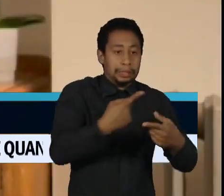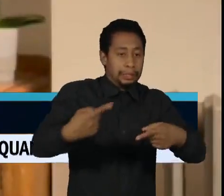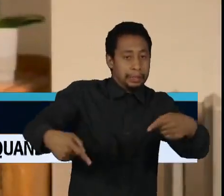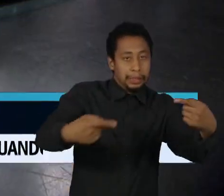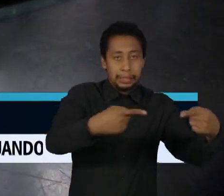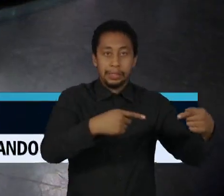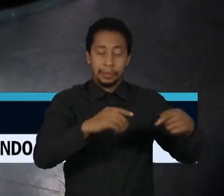Obrigado. Obrigado. Obrigado.